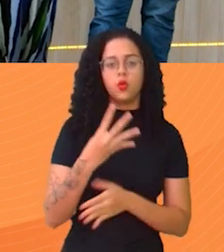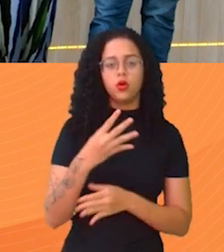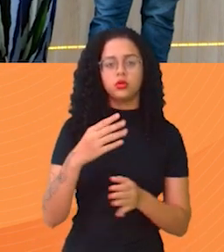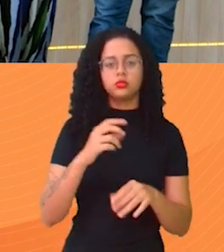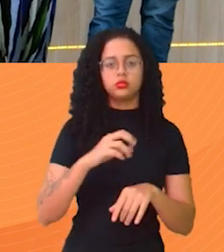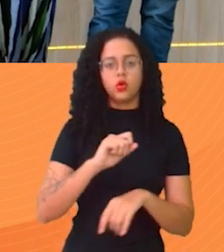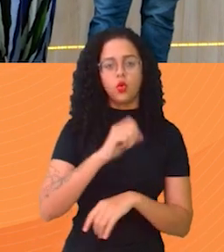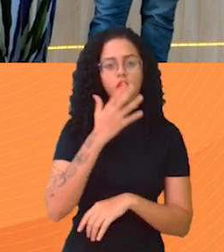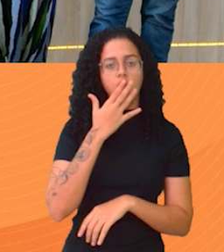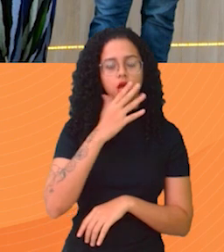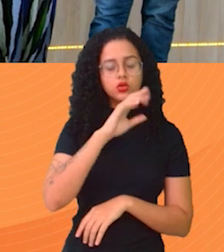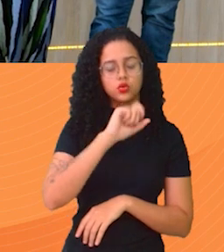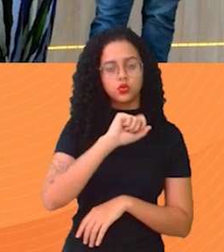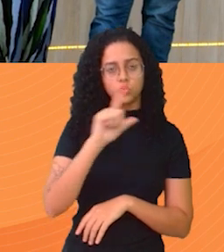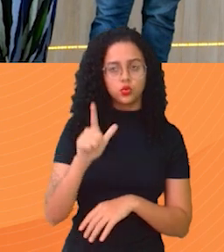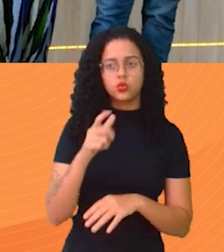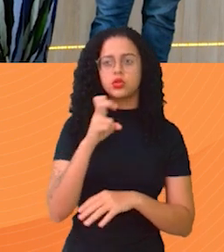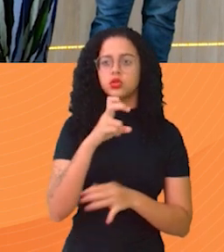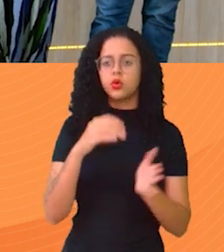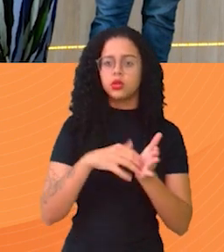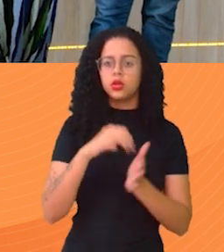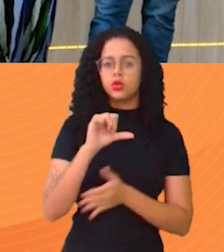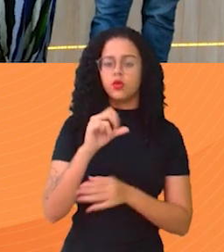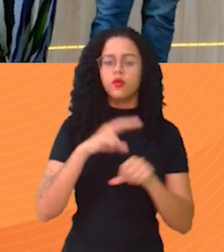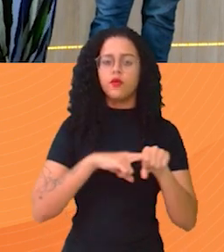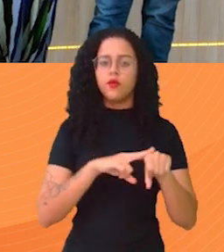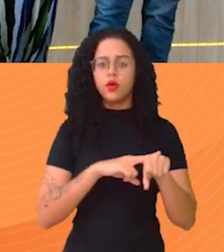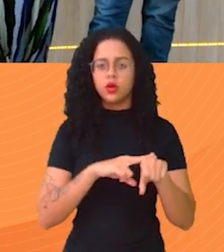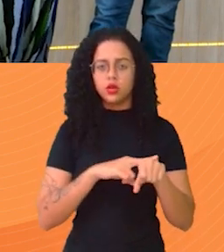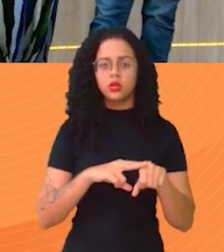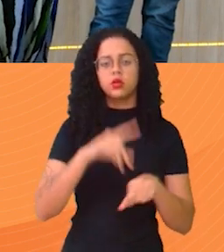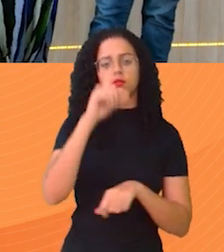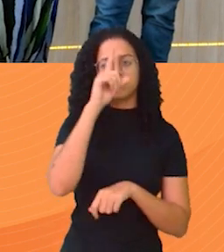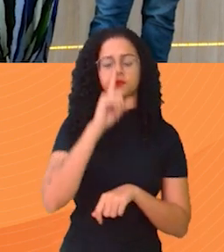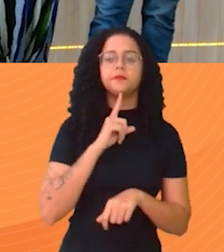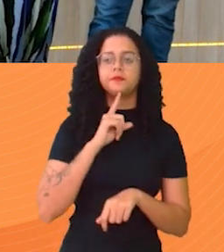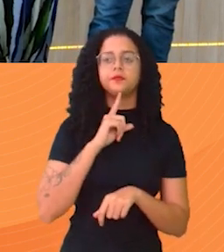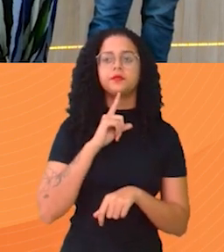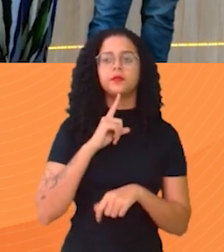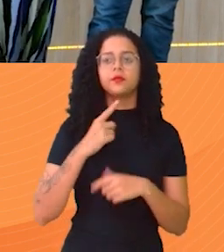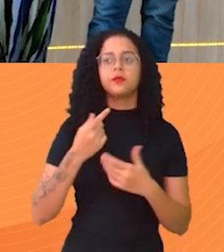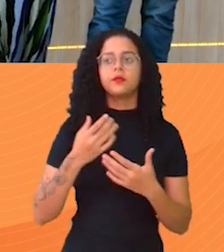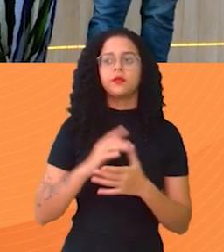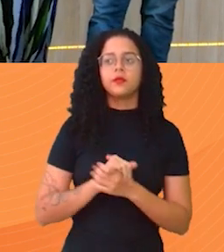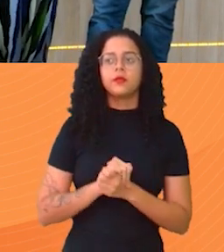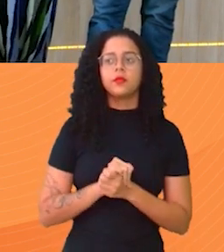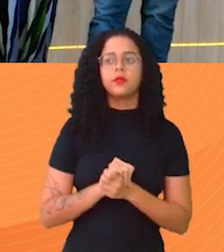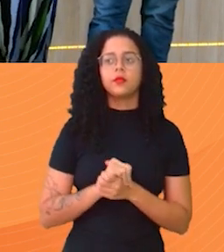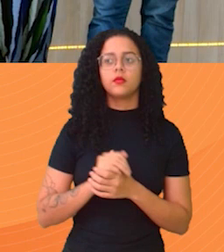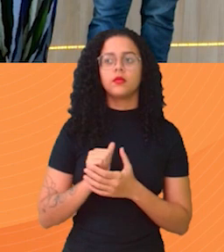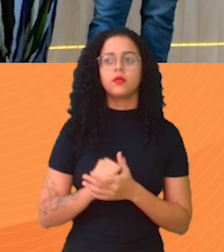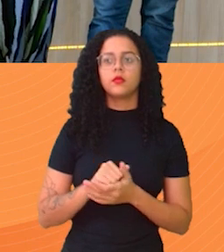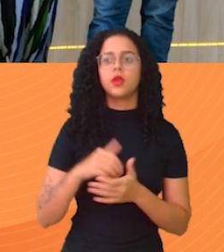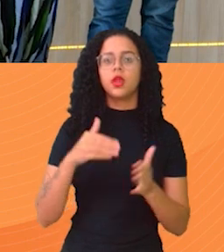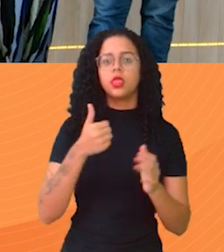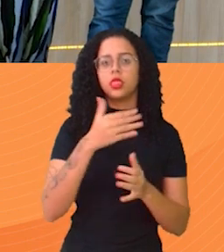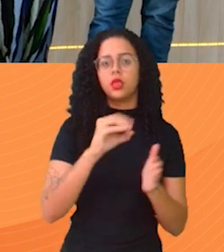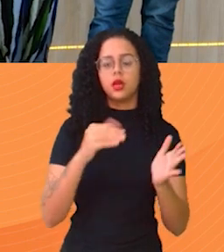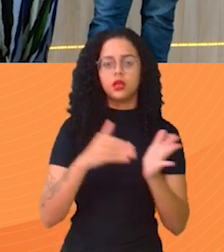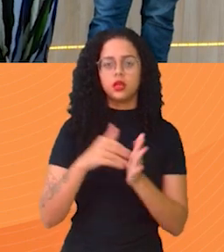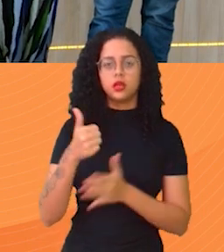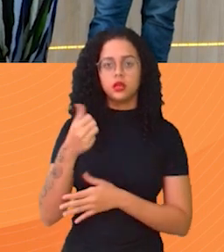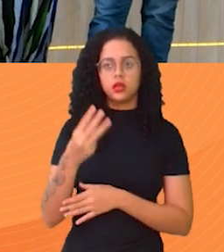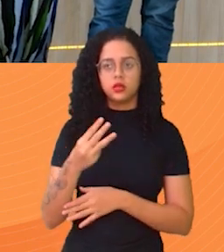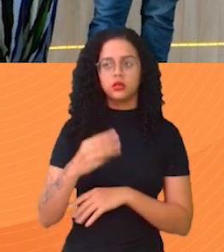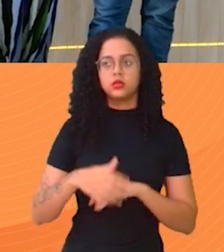esse azul mais clarinho, né? De 5 a 9 anos está o verde, esse verde limão. E esse amarelo e tal, é de 10 a 13